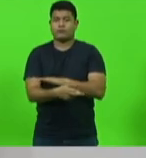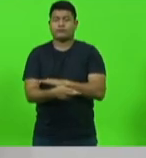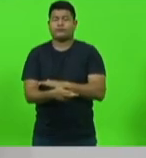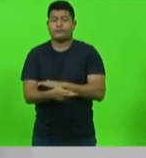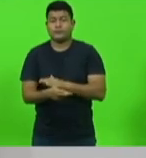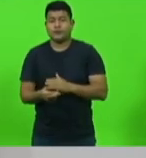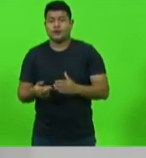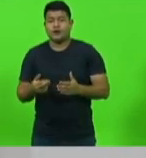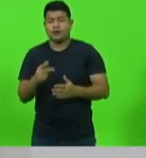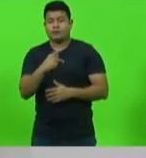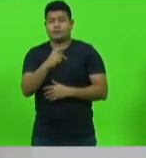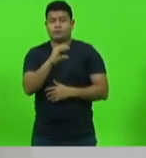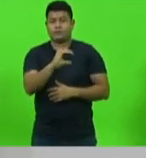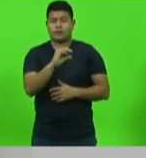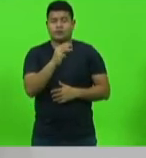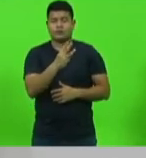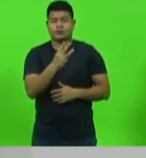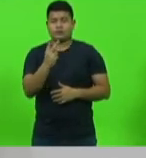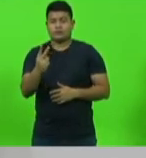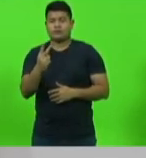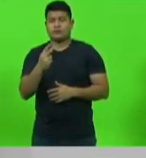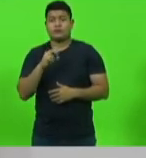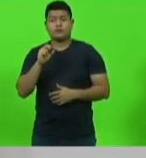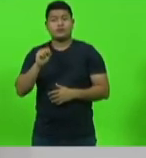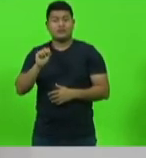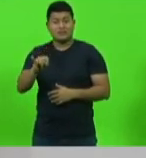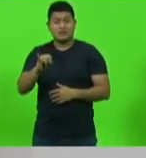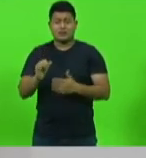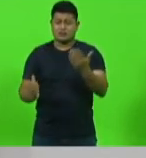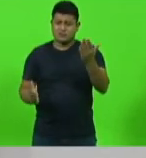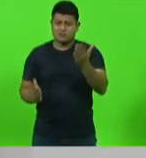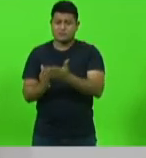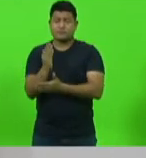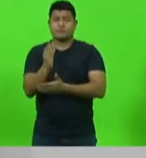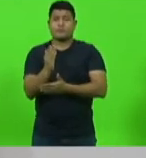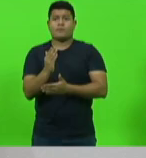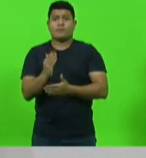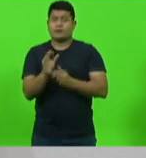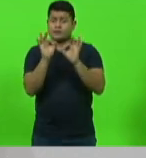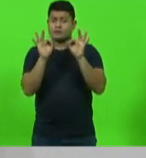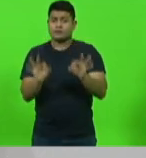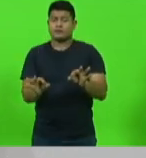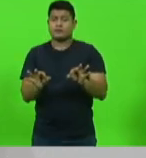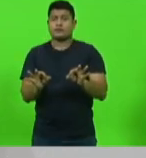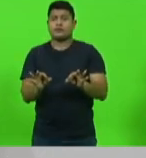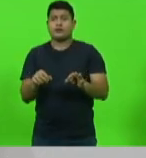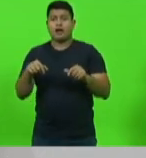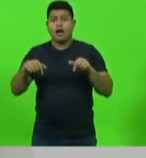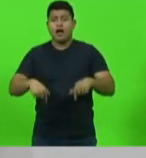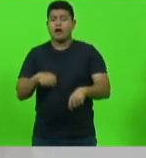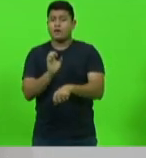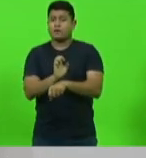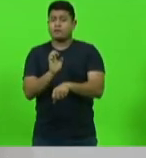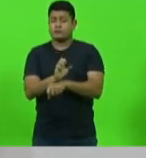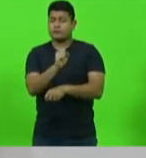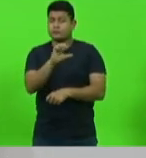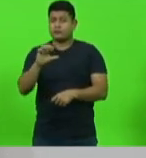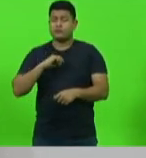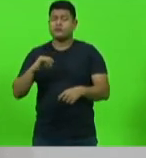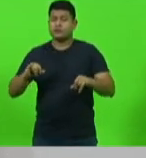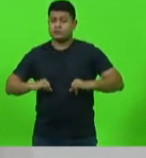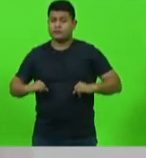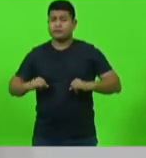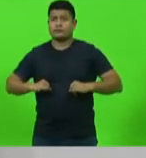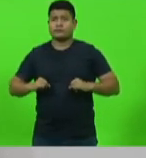que se essa PEC for votada e aprovada a nível nacional, com certeza o nosso Estado também sofrerá as consequências, como